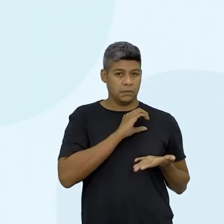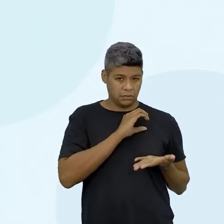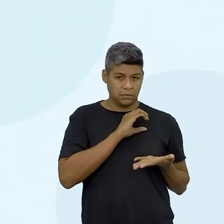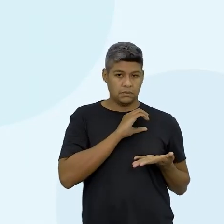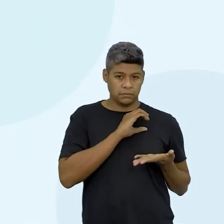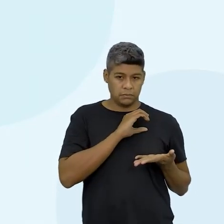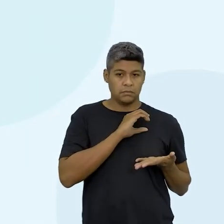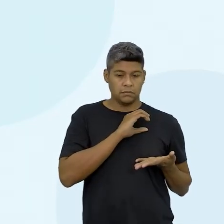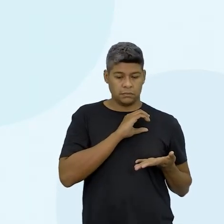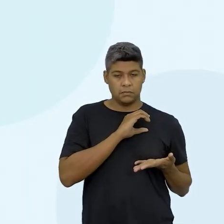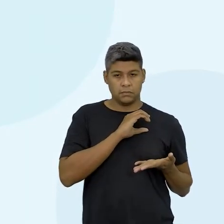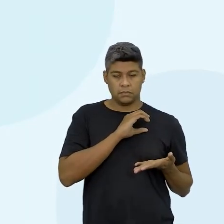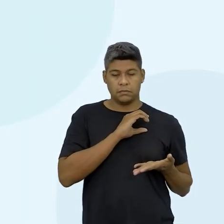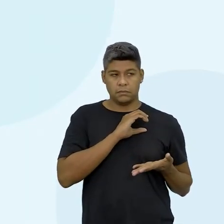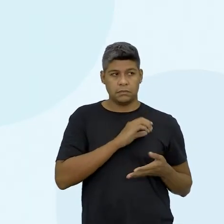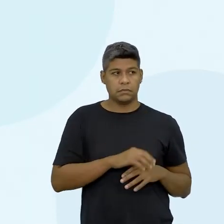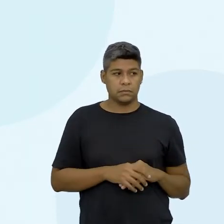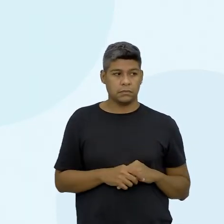fluxo,